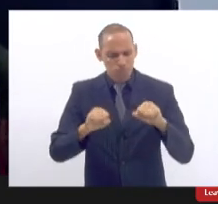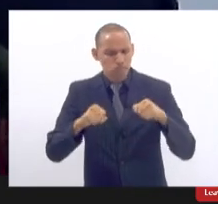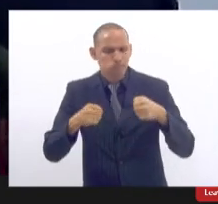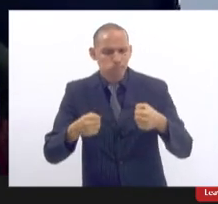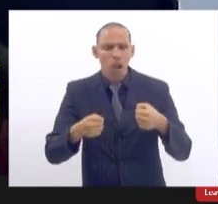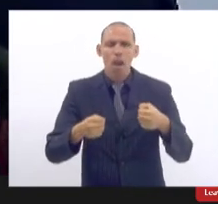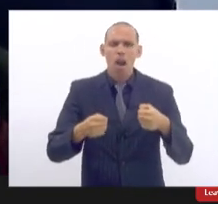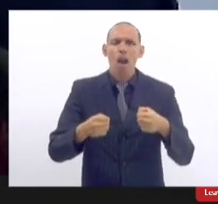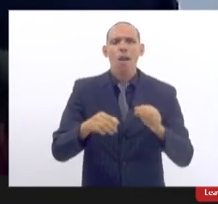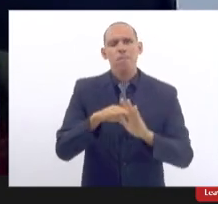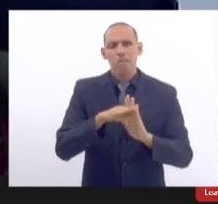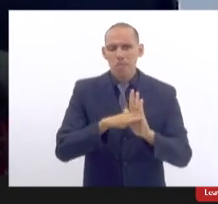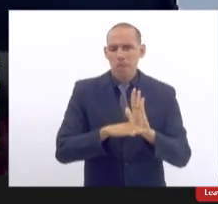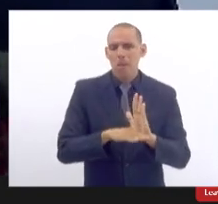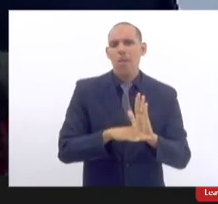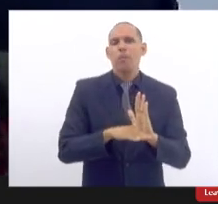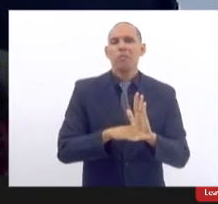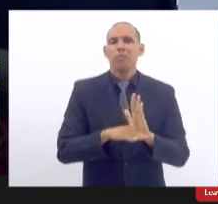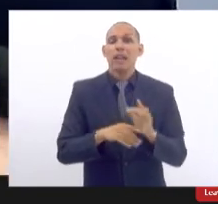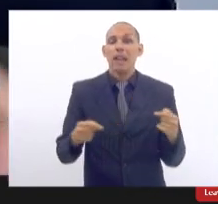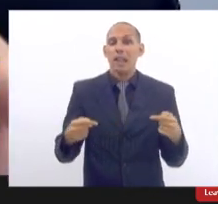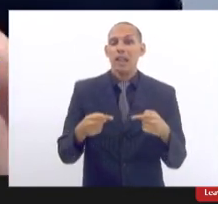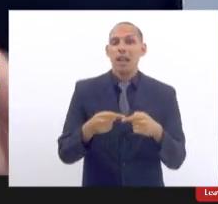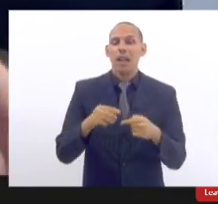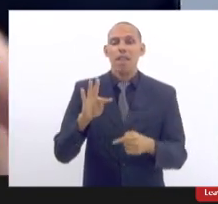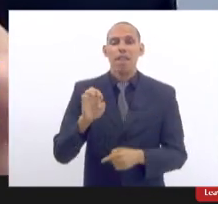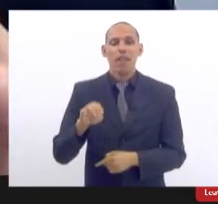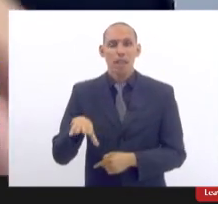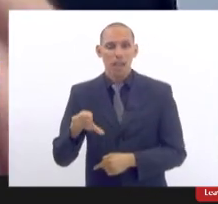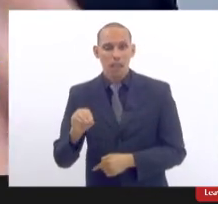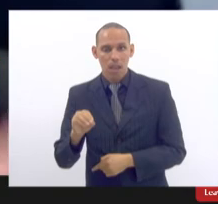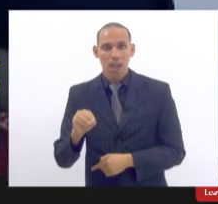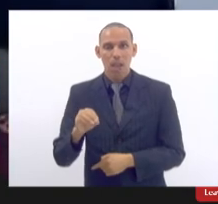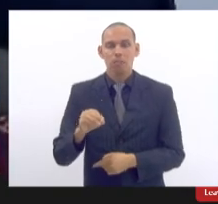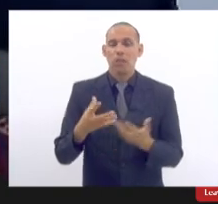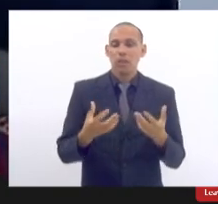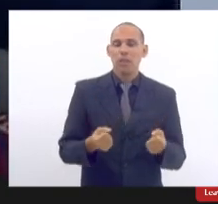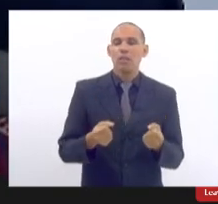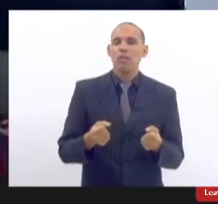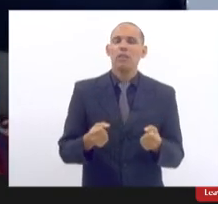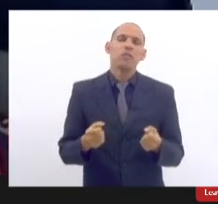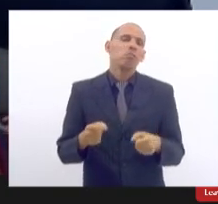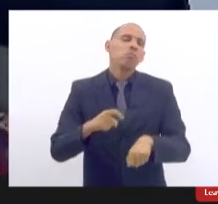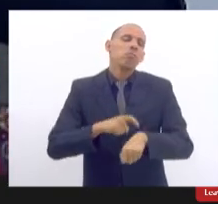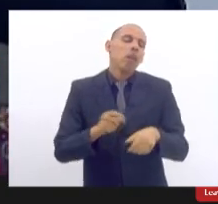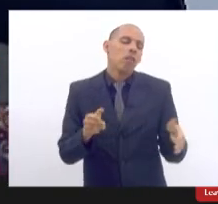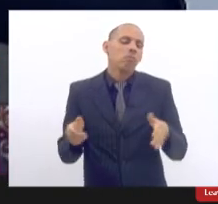procedimentos em relação ao termo de consentimento qual é o horizonte temporal